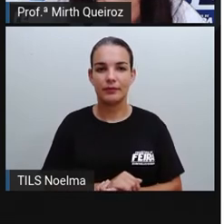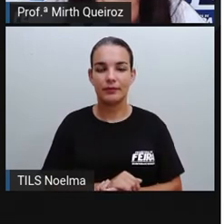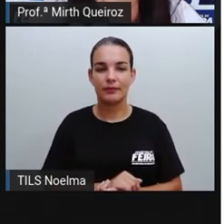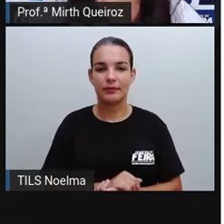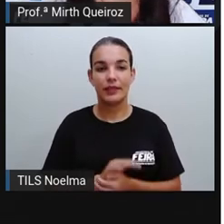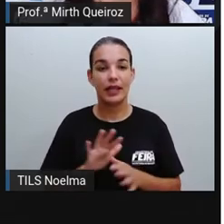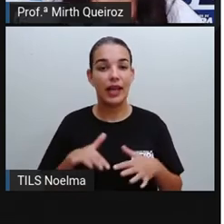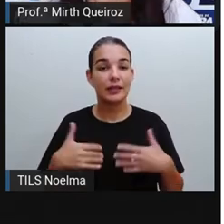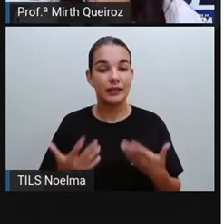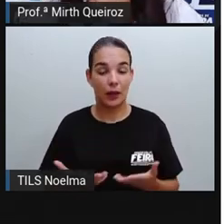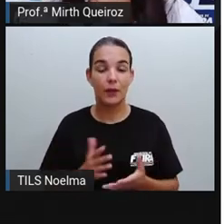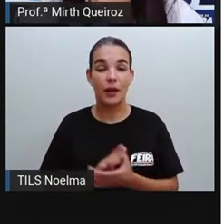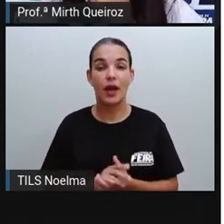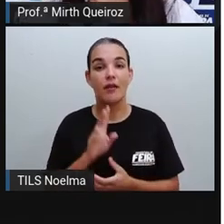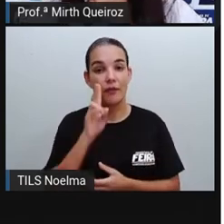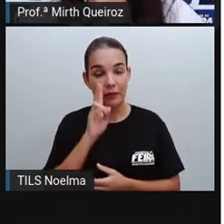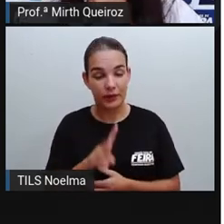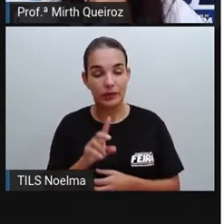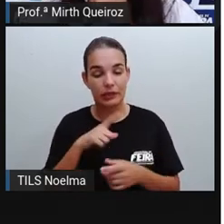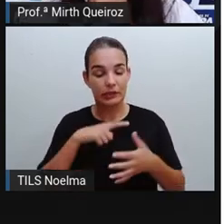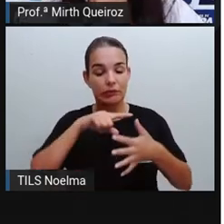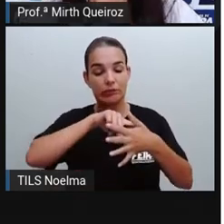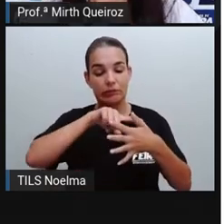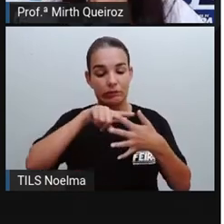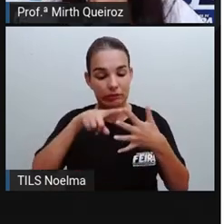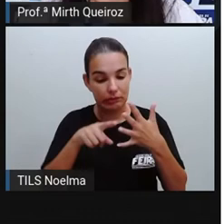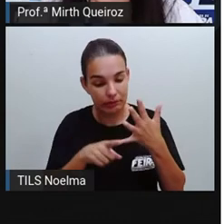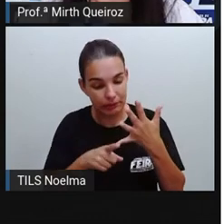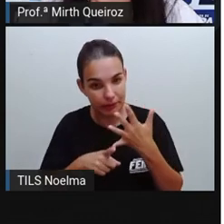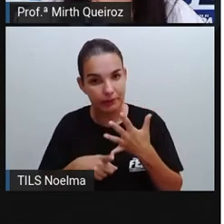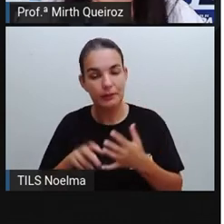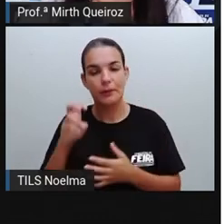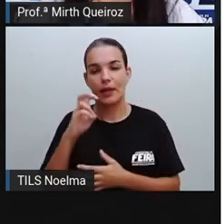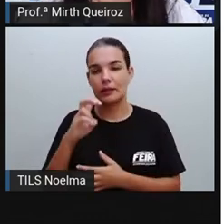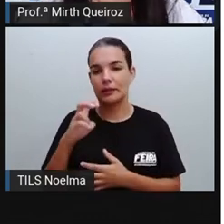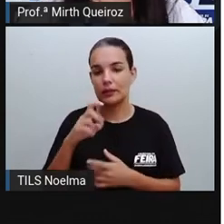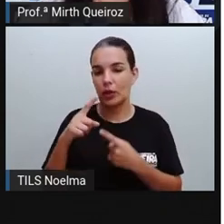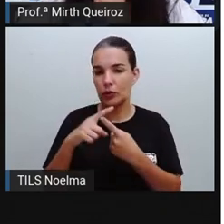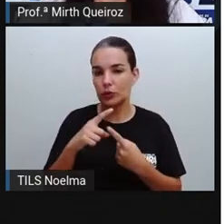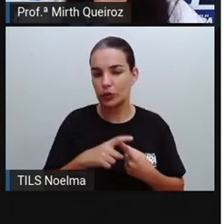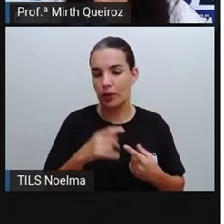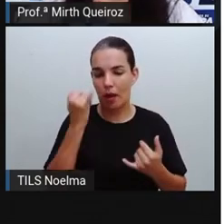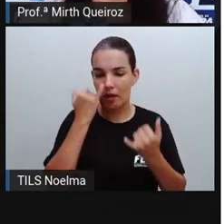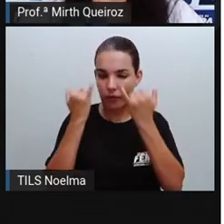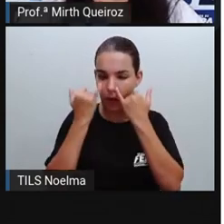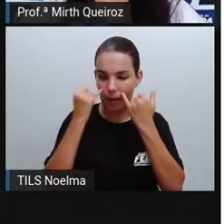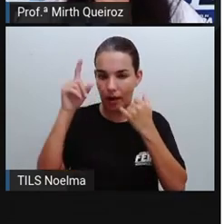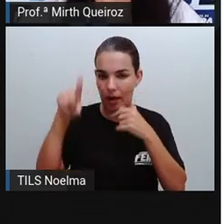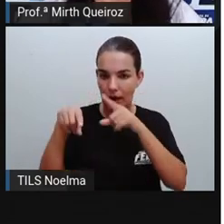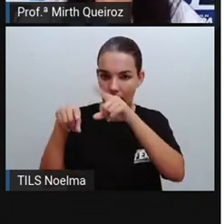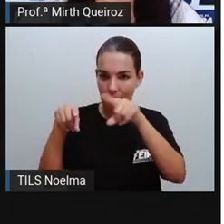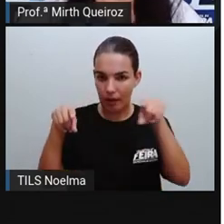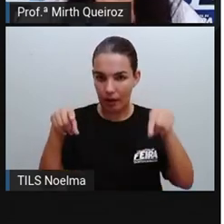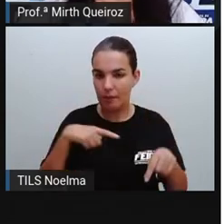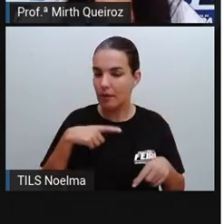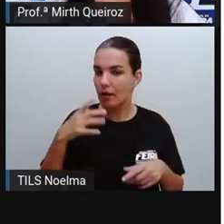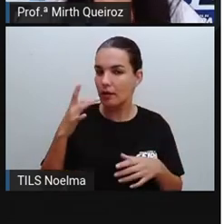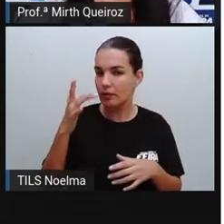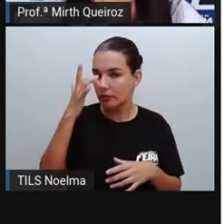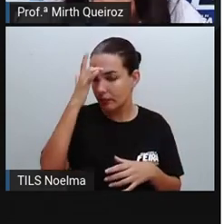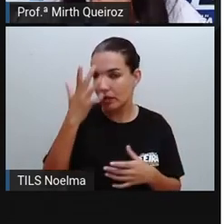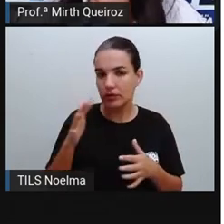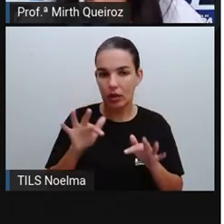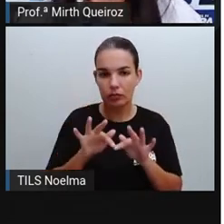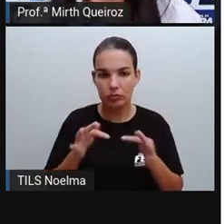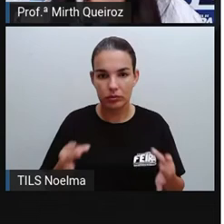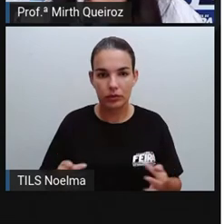Bom, esses são os cinco tipos de infográficos mais comuns, né? Mas além desses infográficos que a gente viu aí,